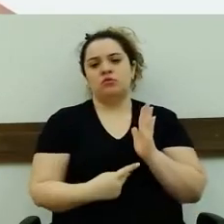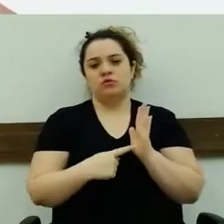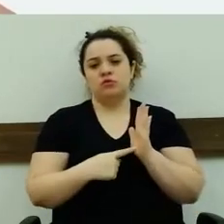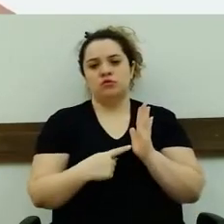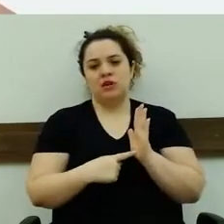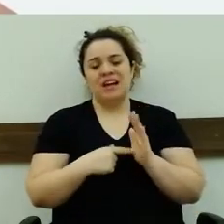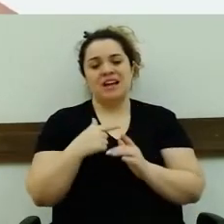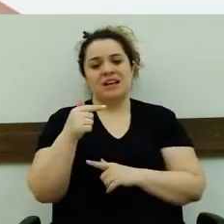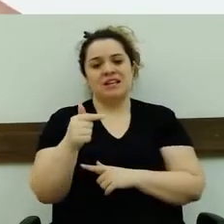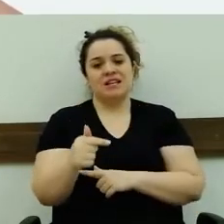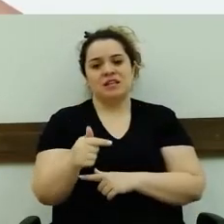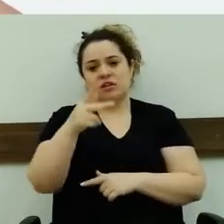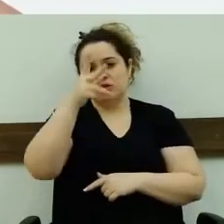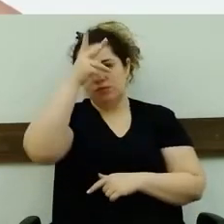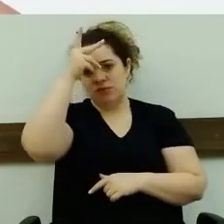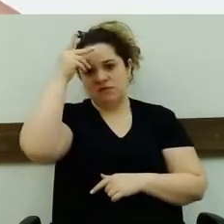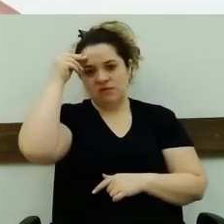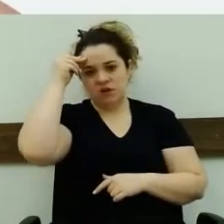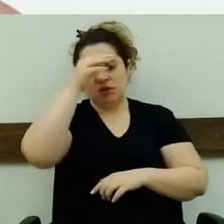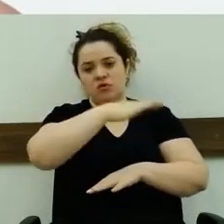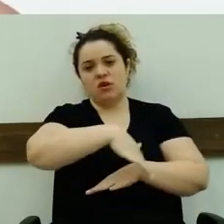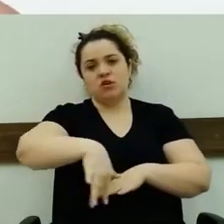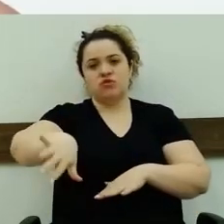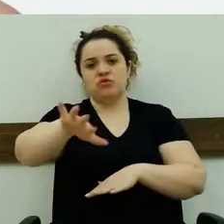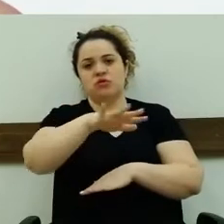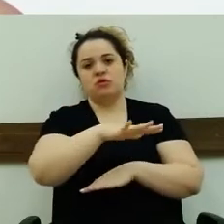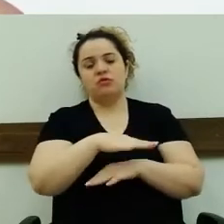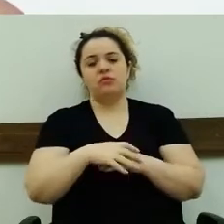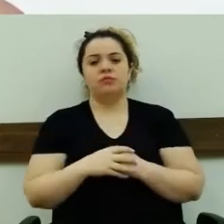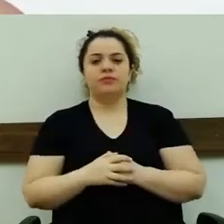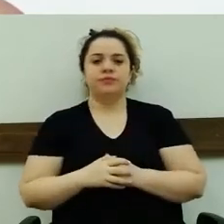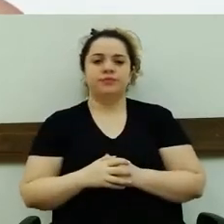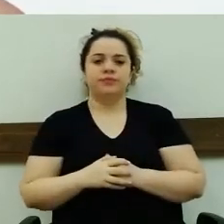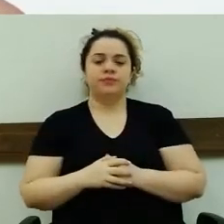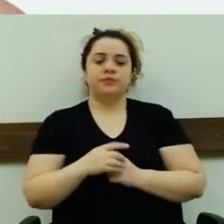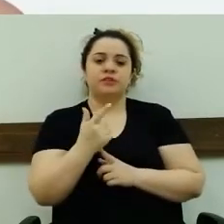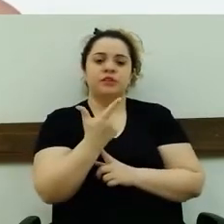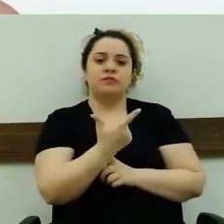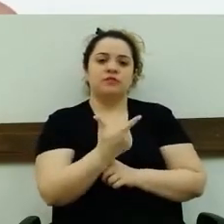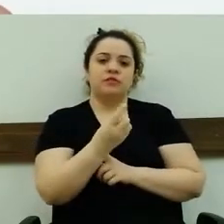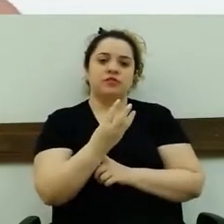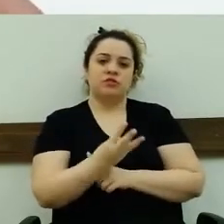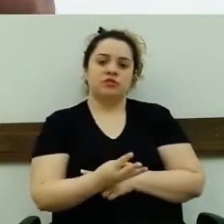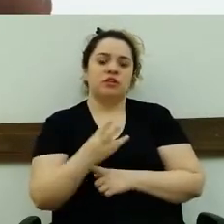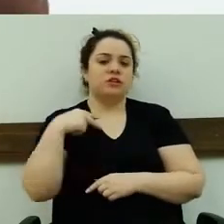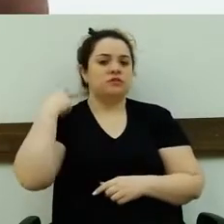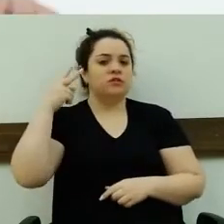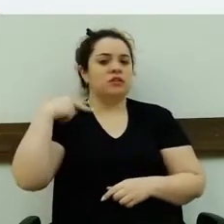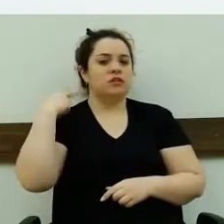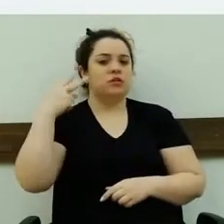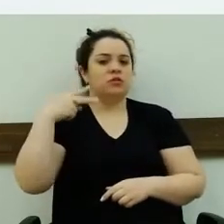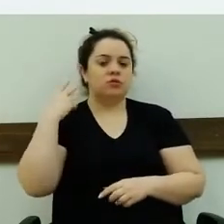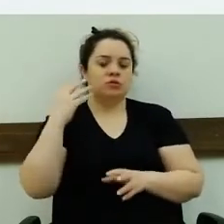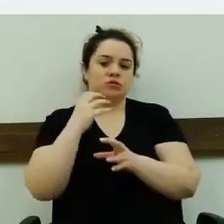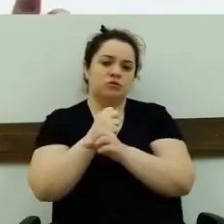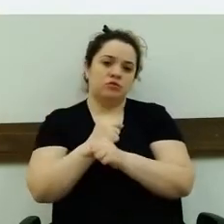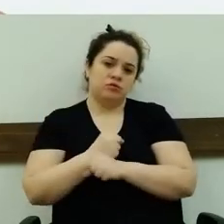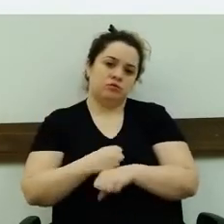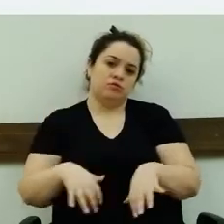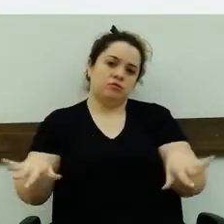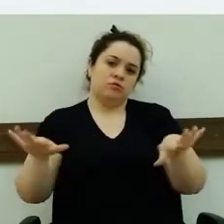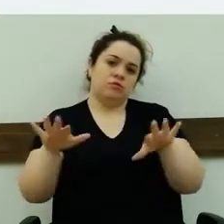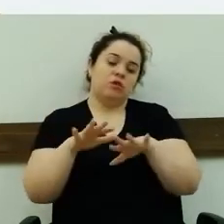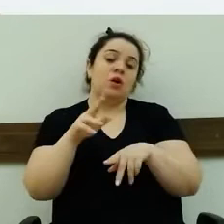7 prefeitos da região e 23 vereadores da região. E o